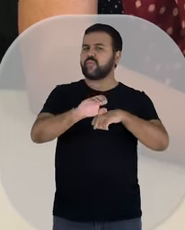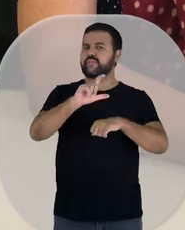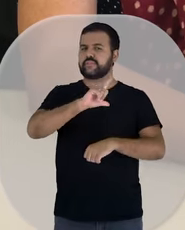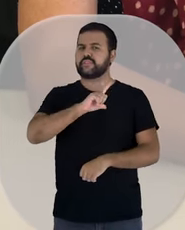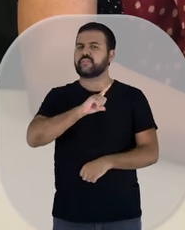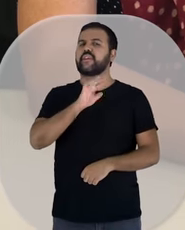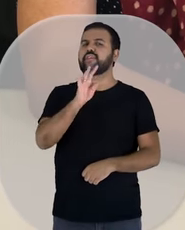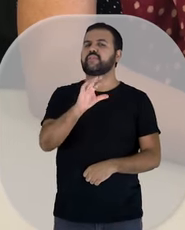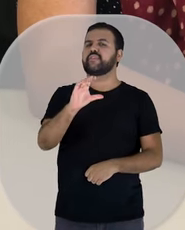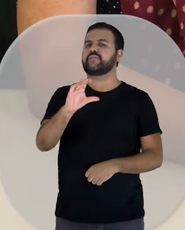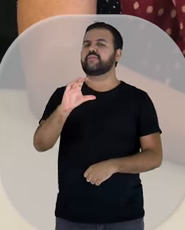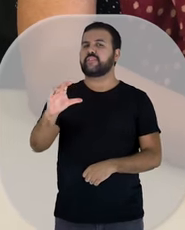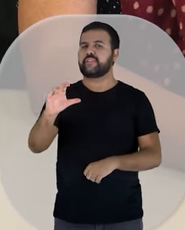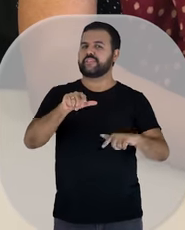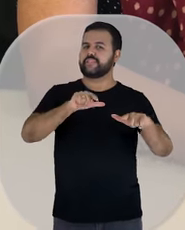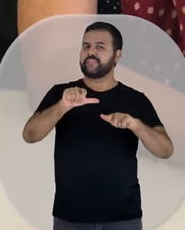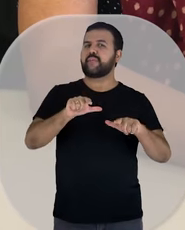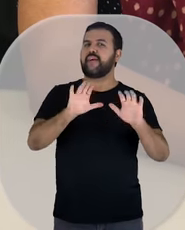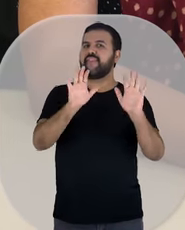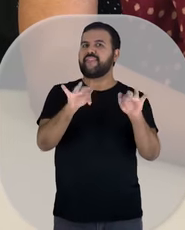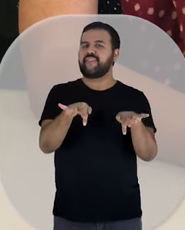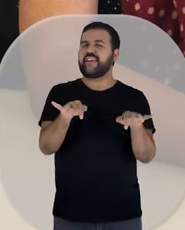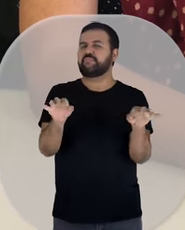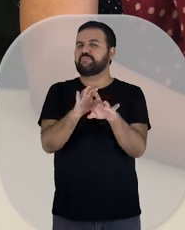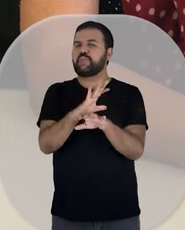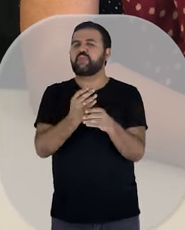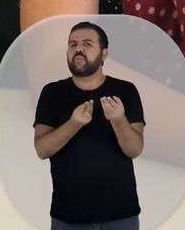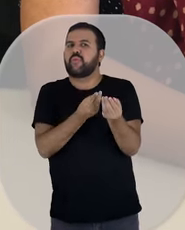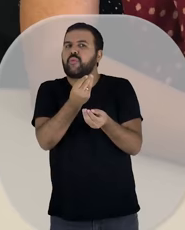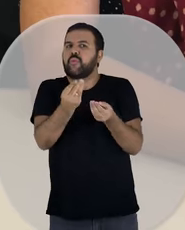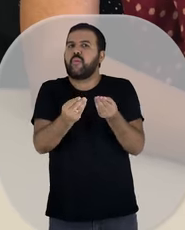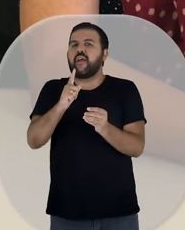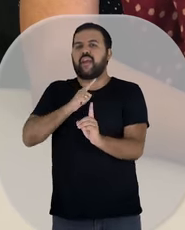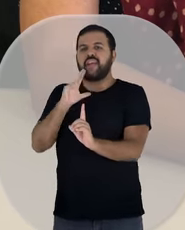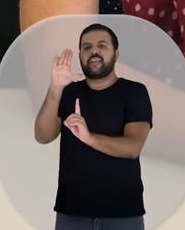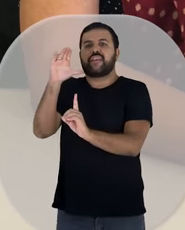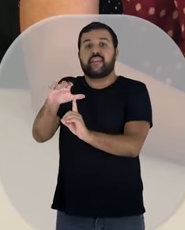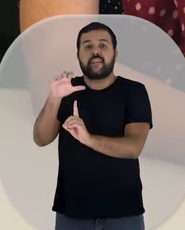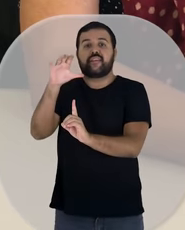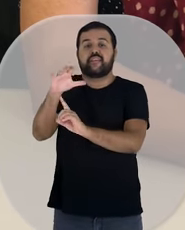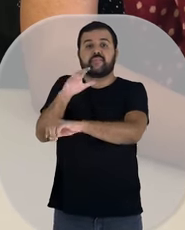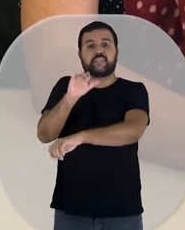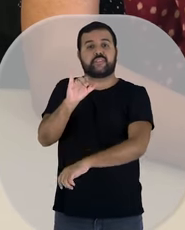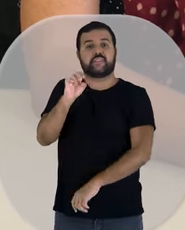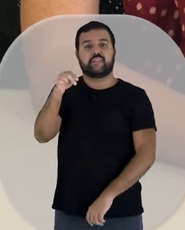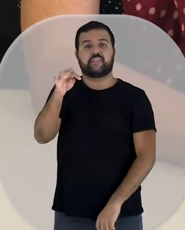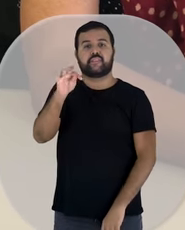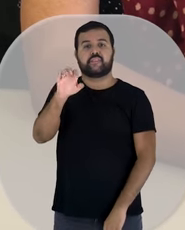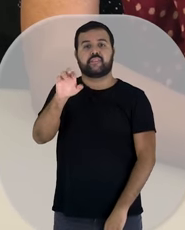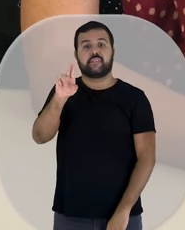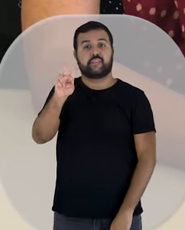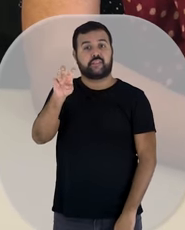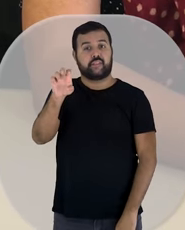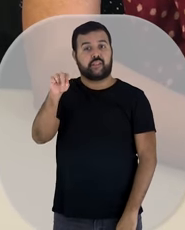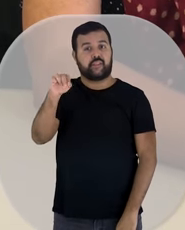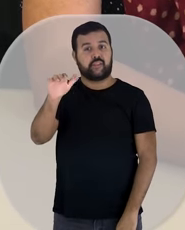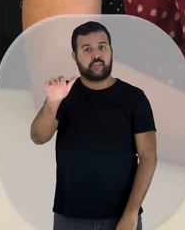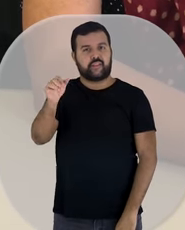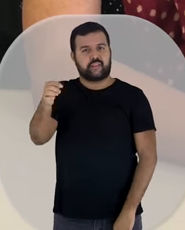conclusão final será uma intervenção pedagógica, utilizando práticas